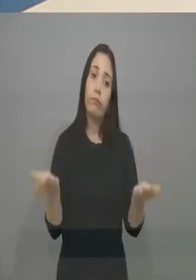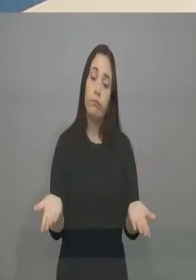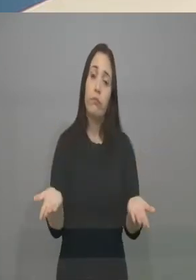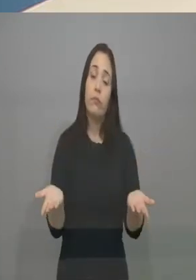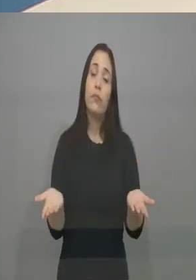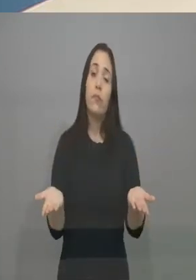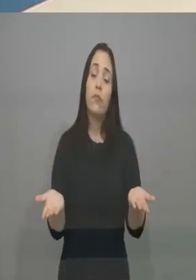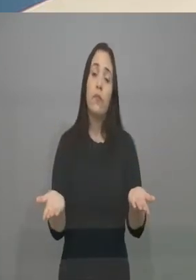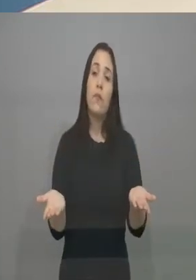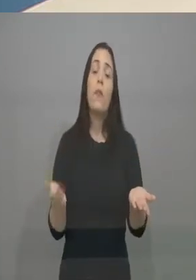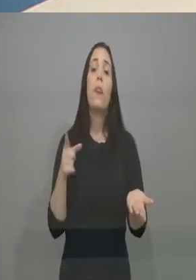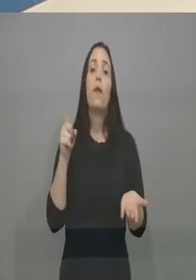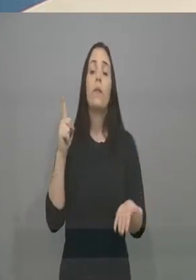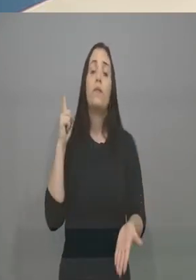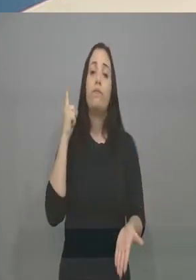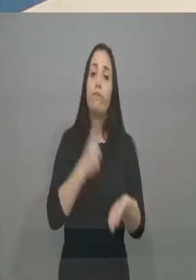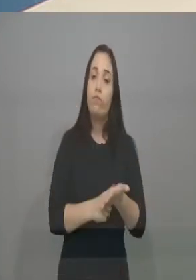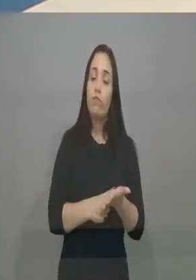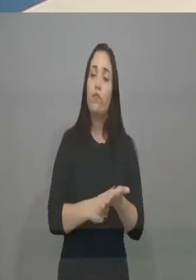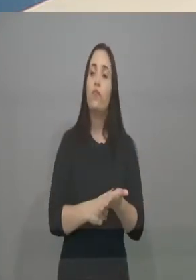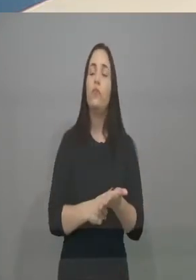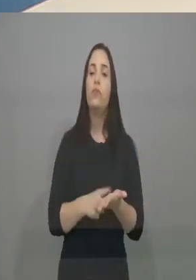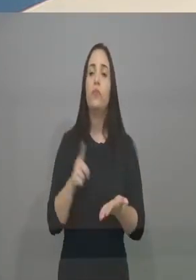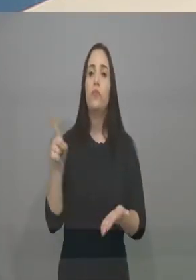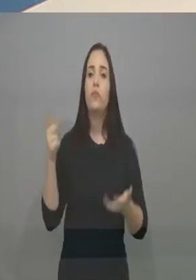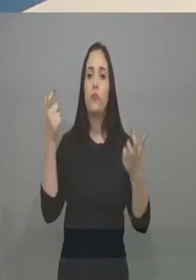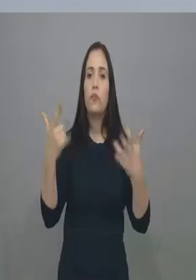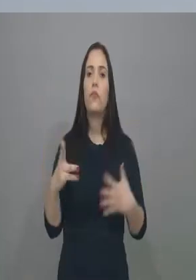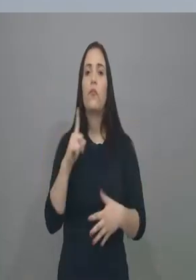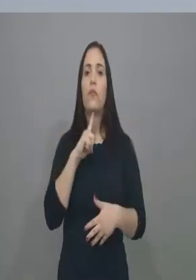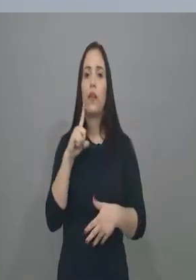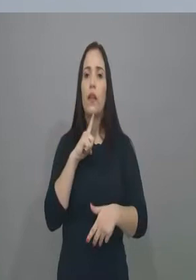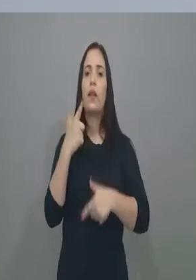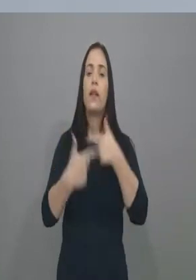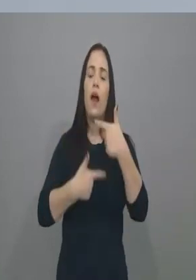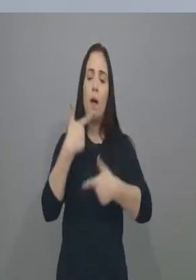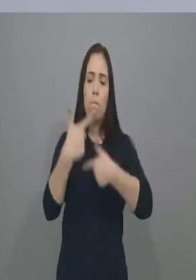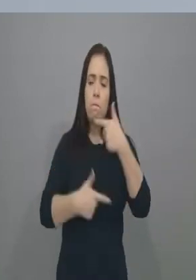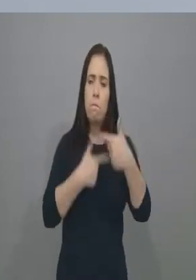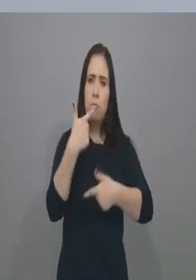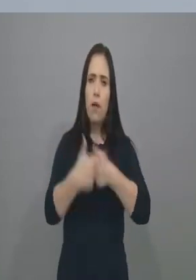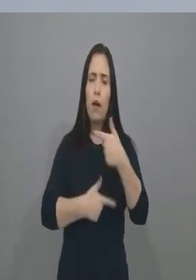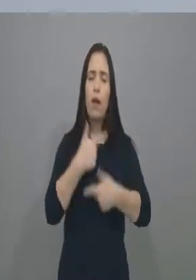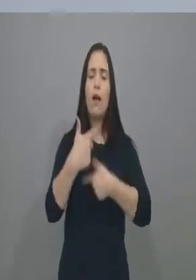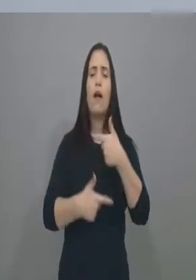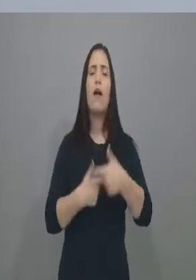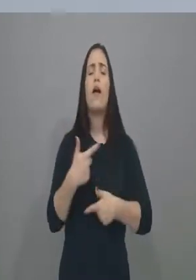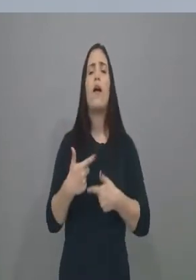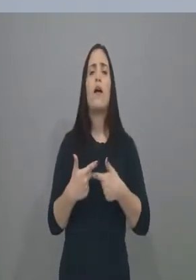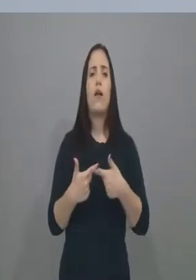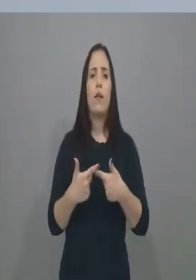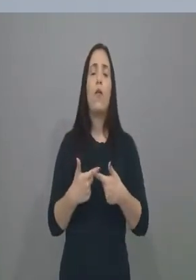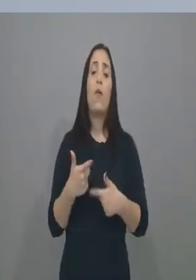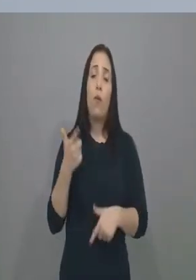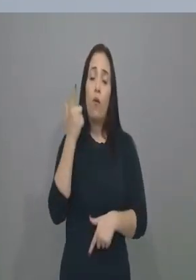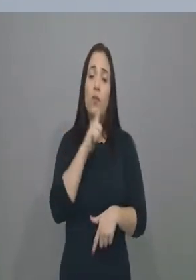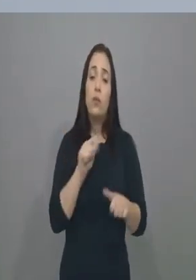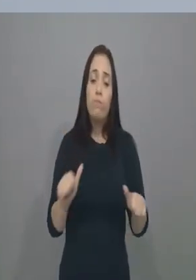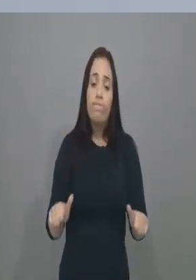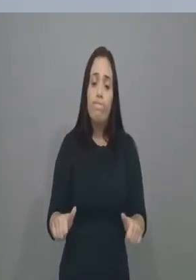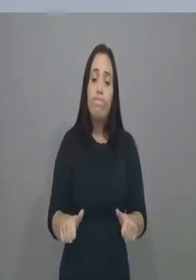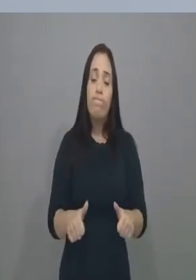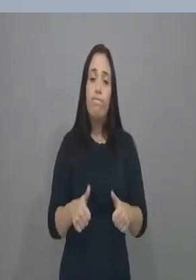Então, eu estou dizendo isso para afirmar o que o deputado está dizendo, que houve um trabalho, houve tanto trabalho que o resultado apareceu.